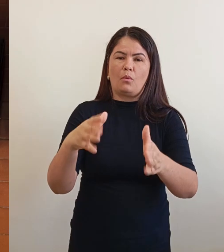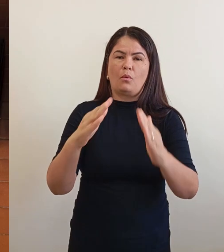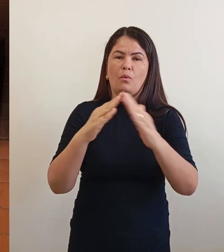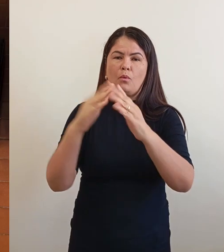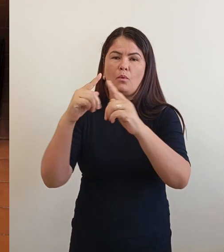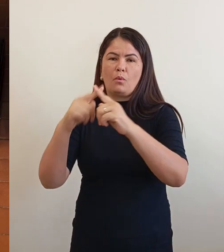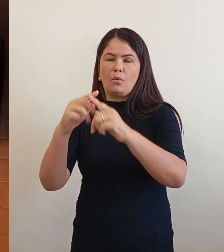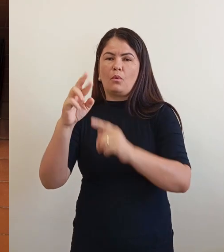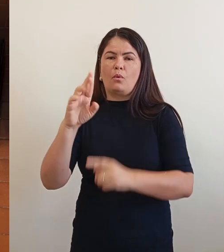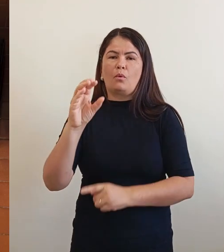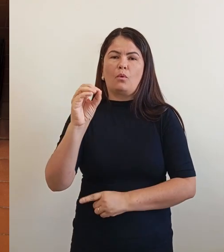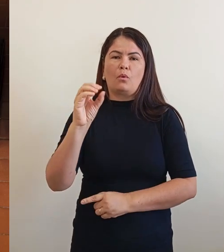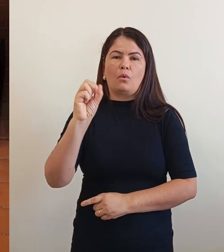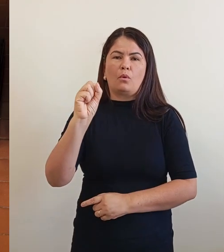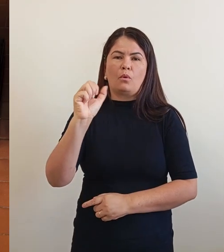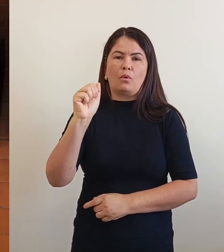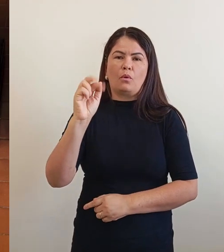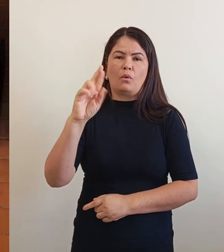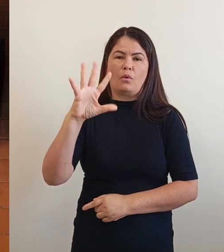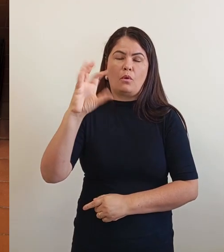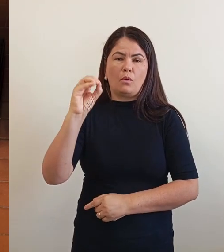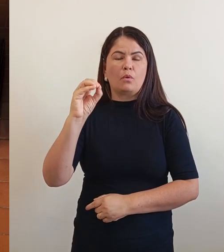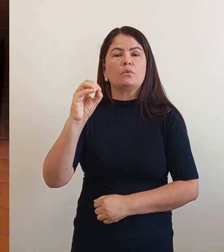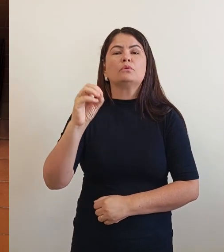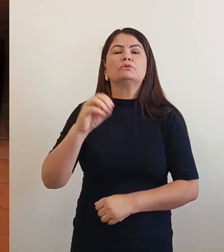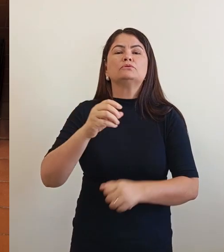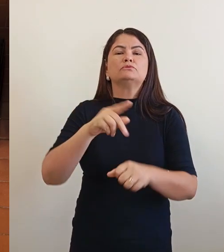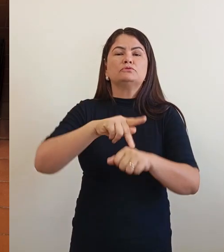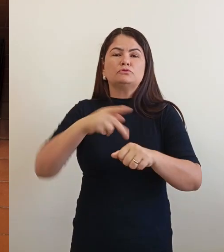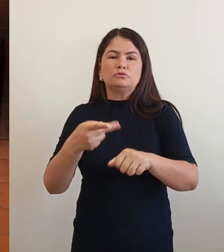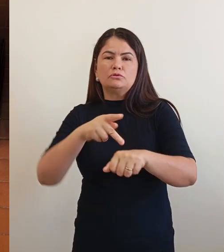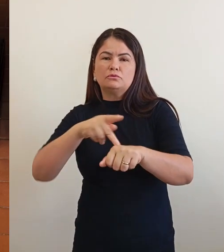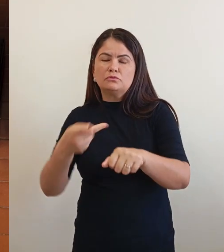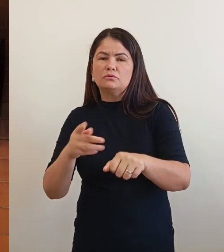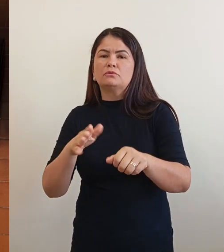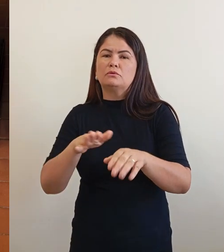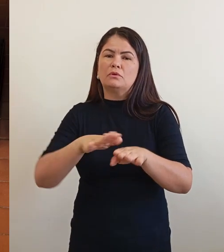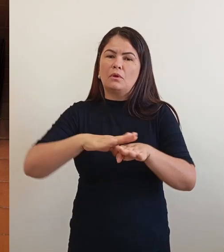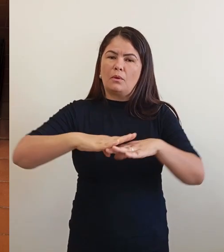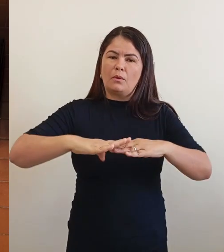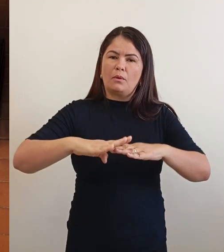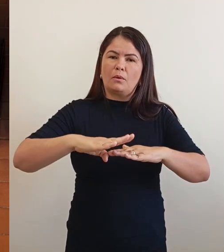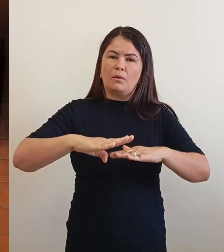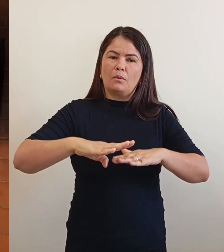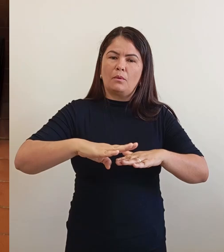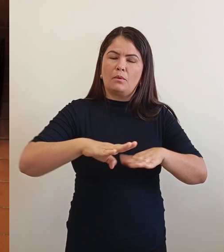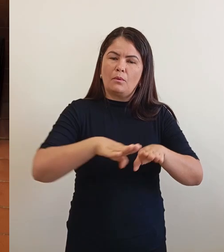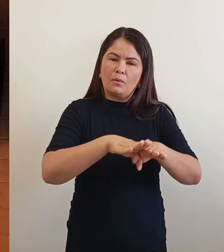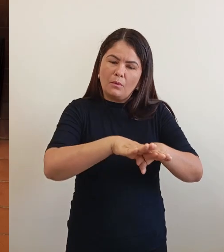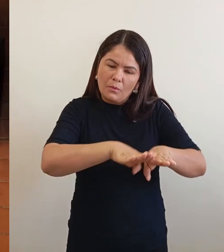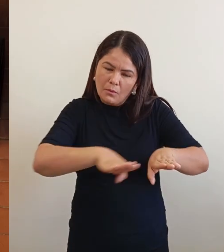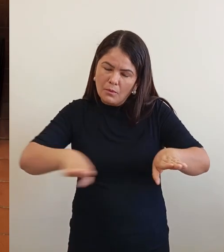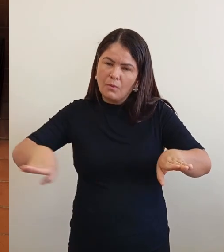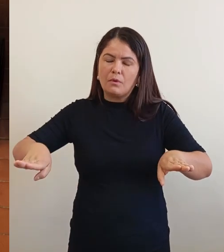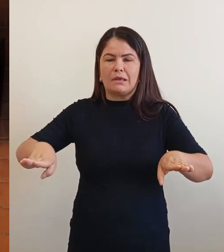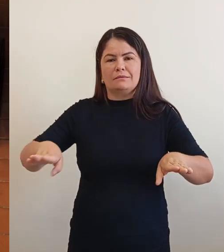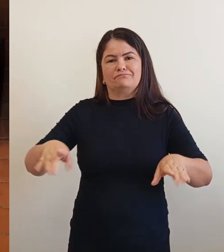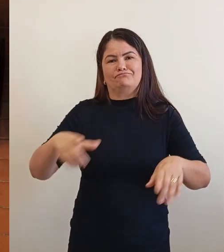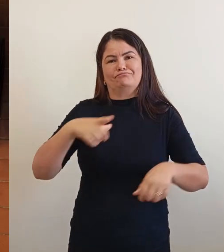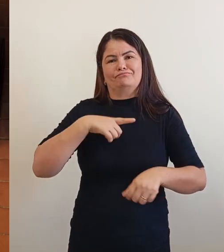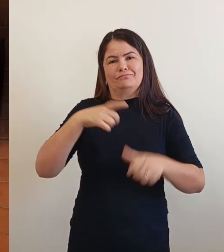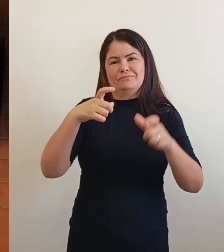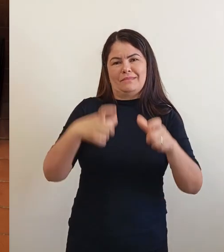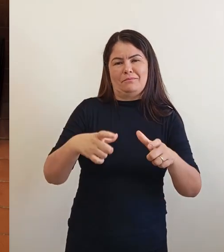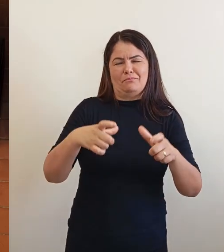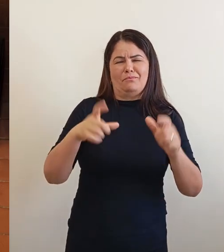e deu umas niveladas naquelas pedras. Porque tem local que é muito, muito ruim, as pedras, aquelas